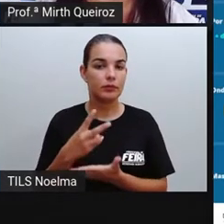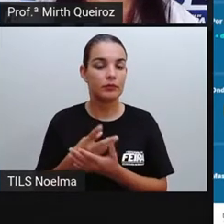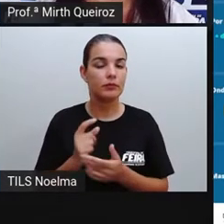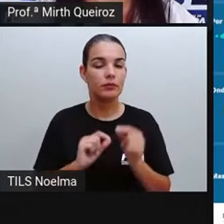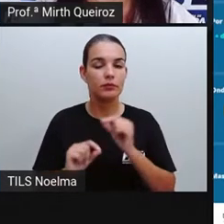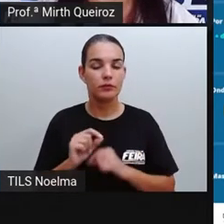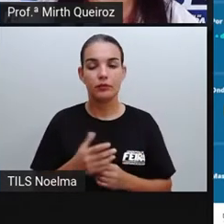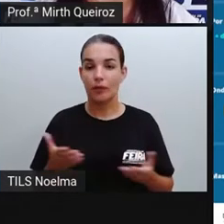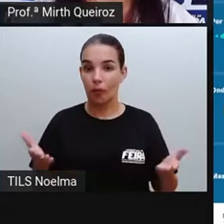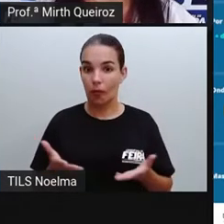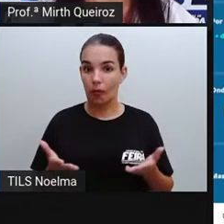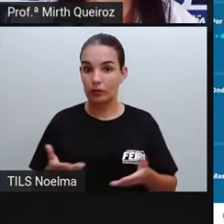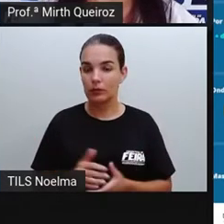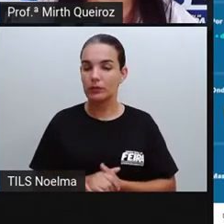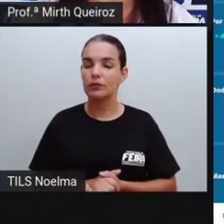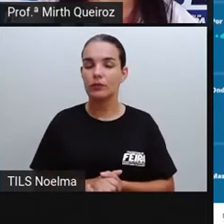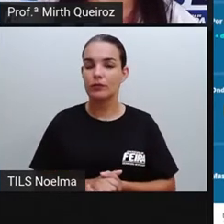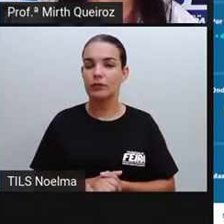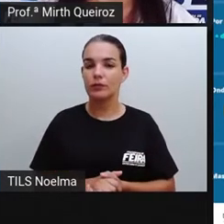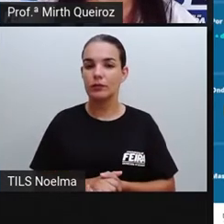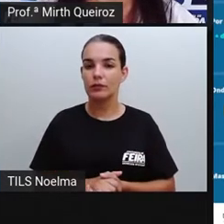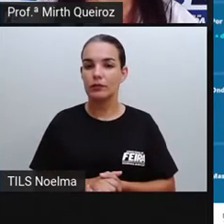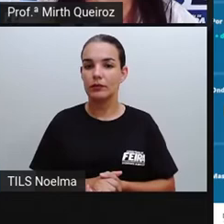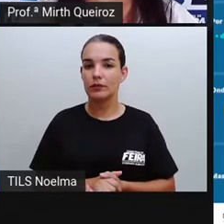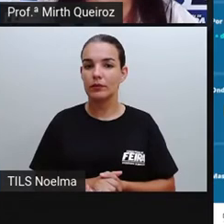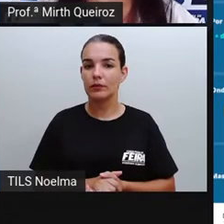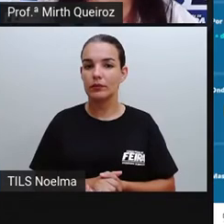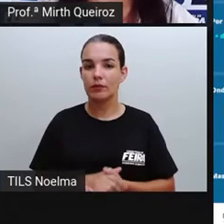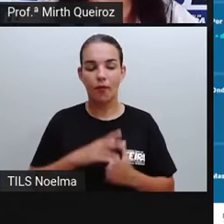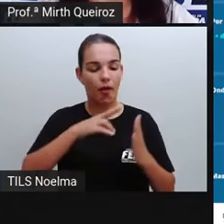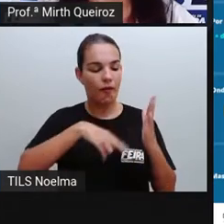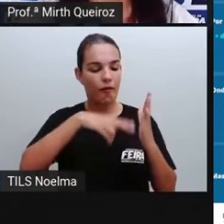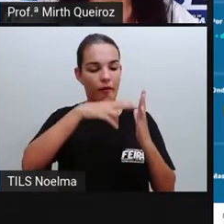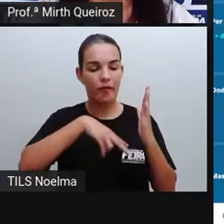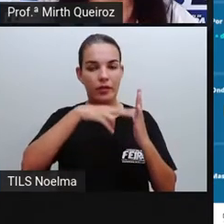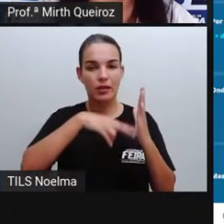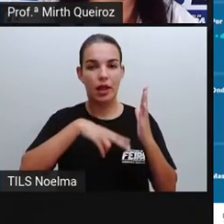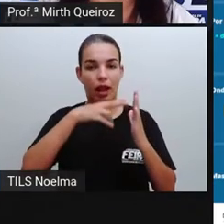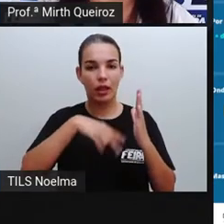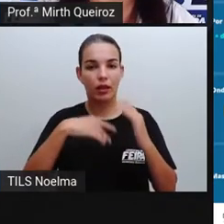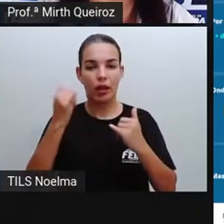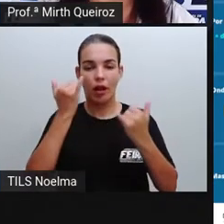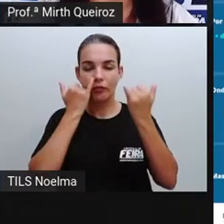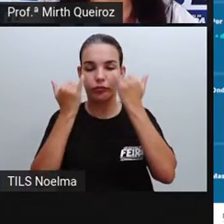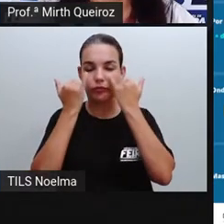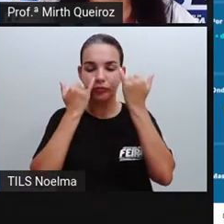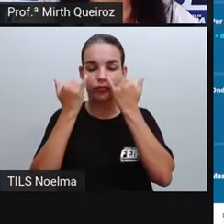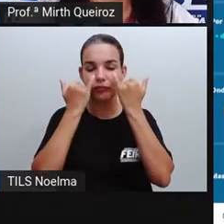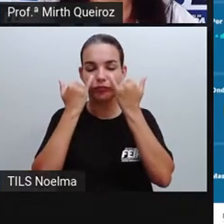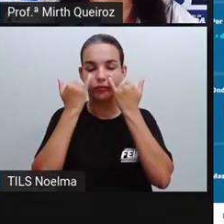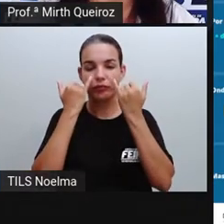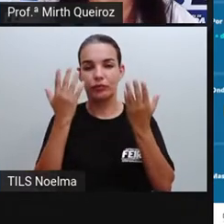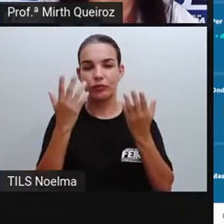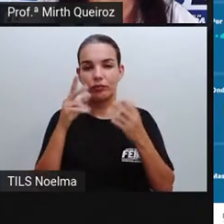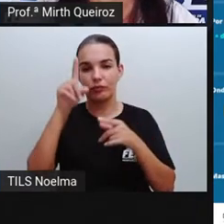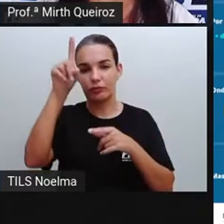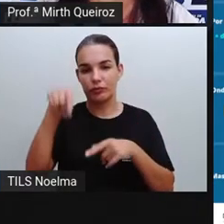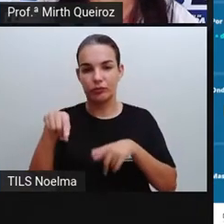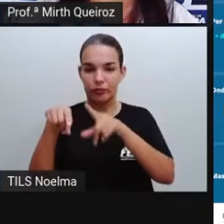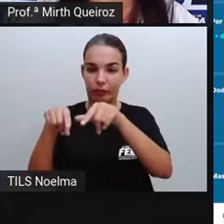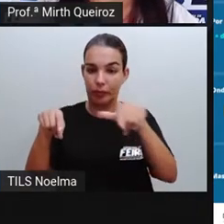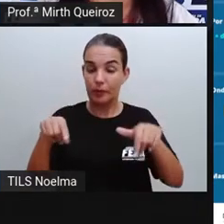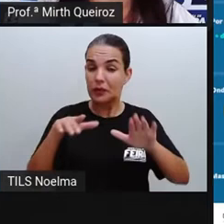Hoje, neste momento, nós iremos fazer leitura de infográfico. A gente já sabe o que é infográfico,